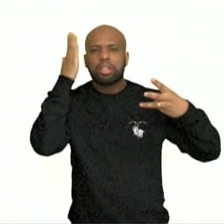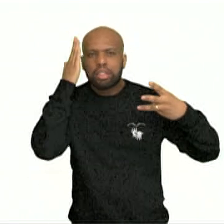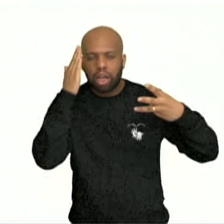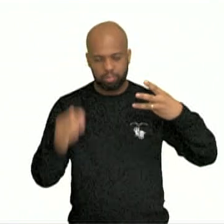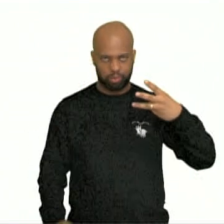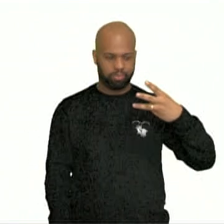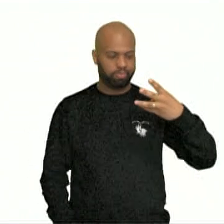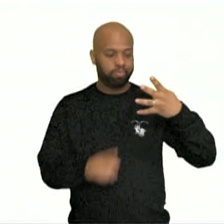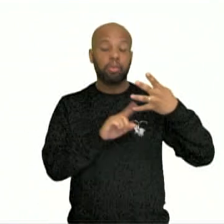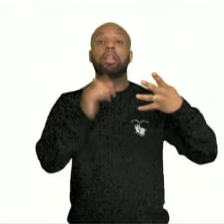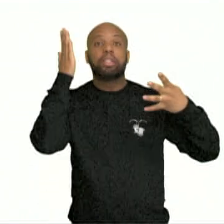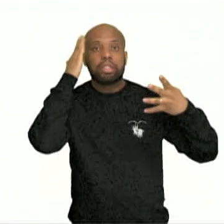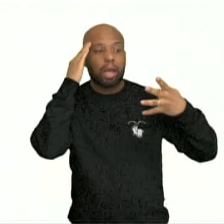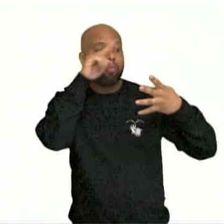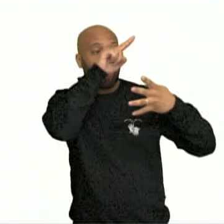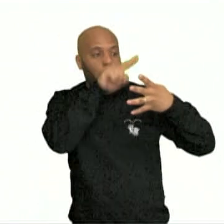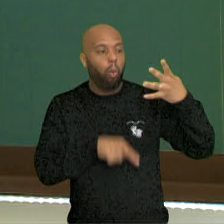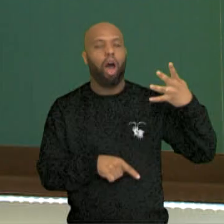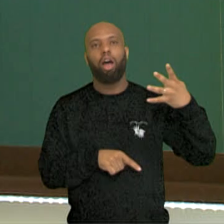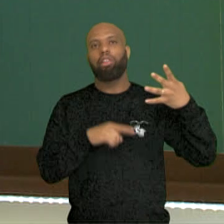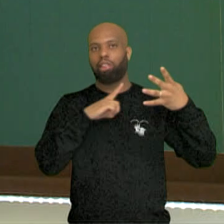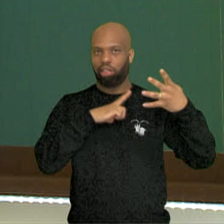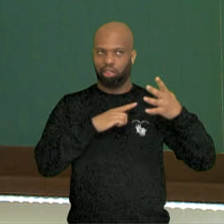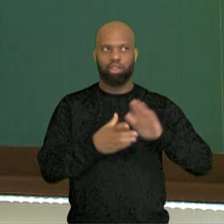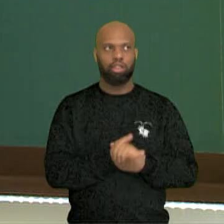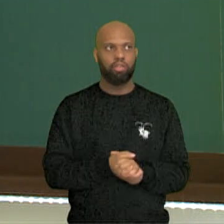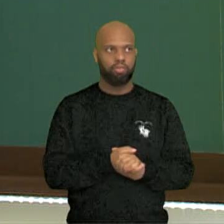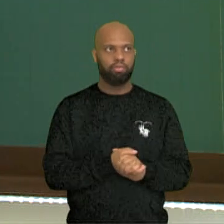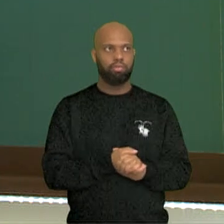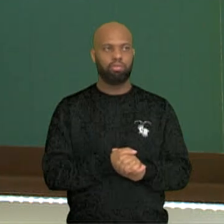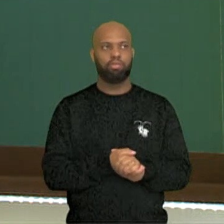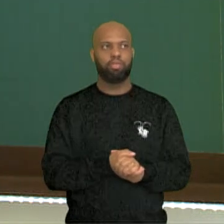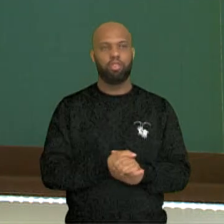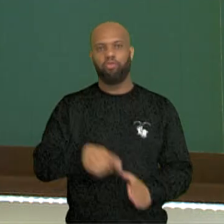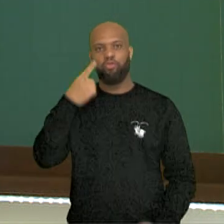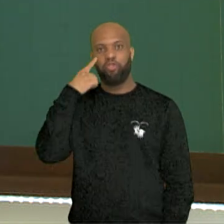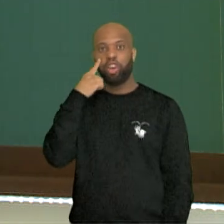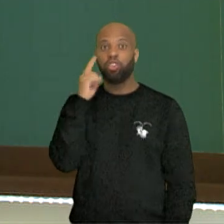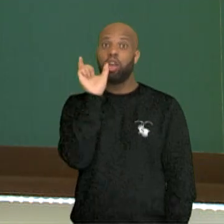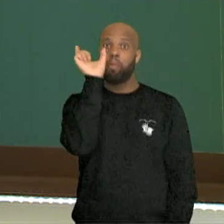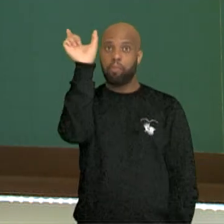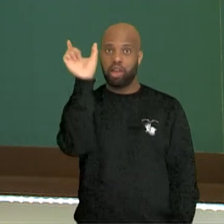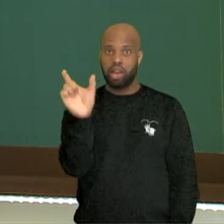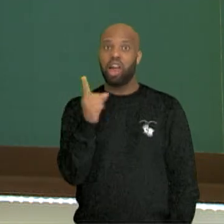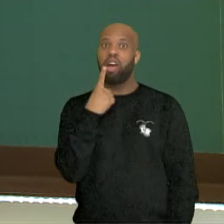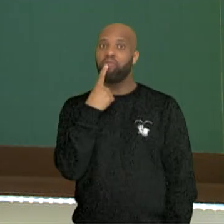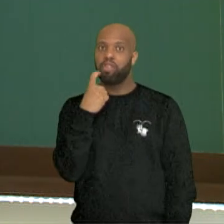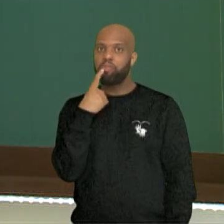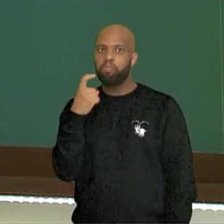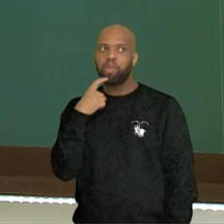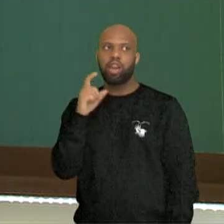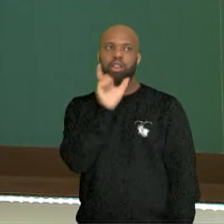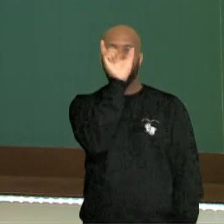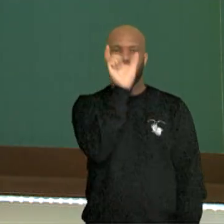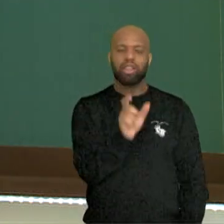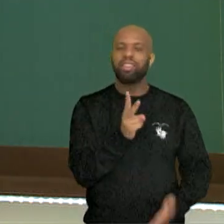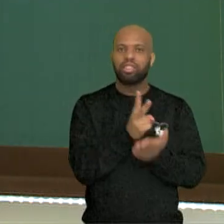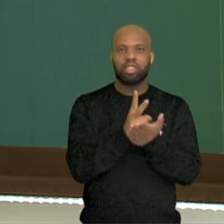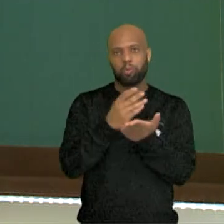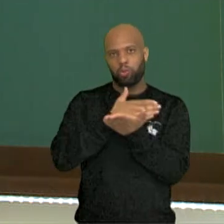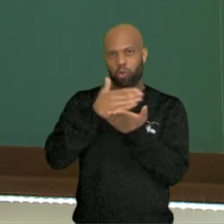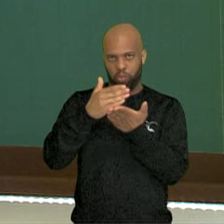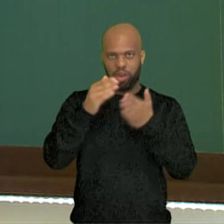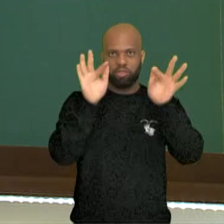dentro do meu texto de classificado. Então, olha lá, aqui, né, nessa parte inicial e nessa outra parte aqui também,